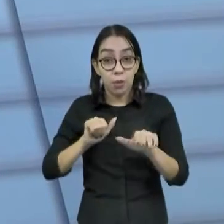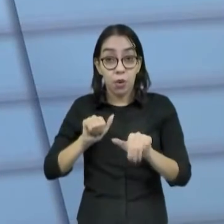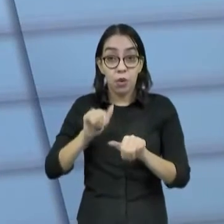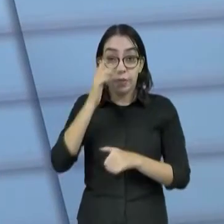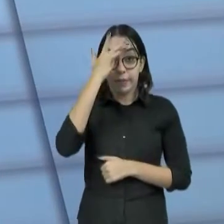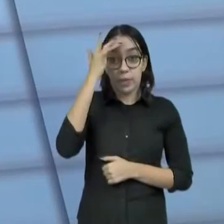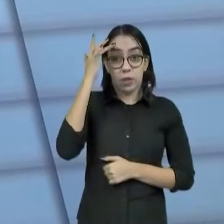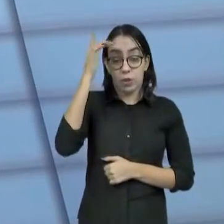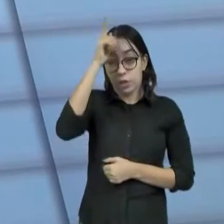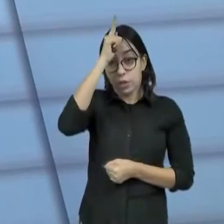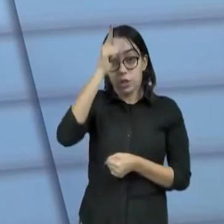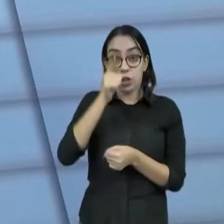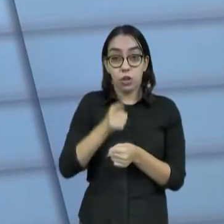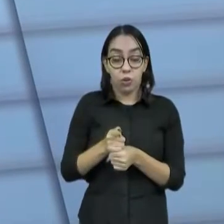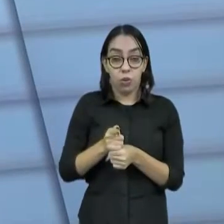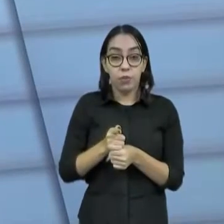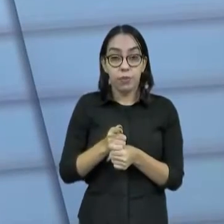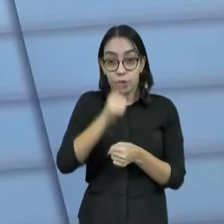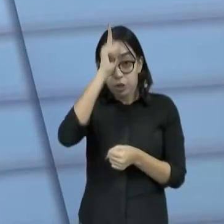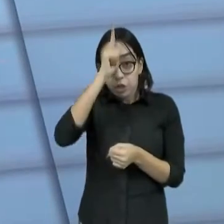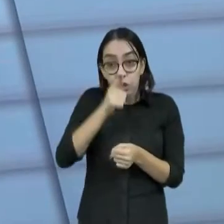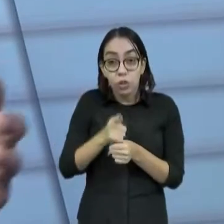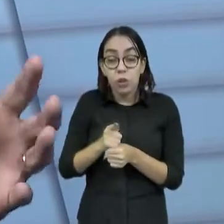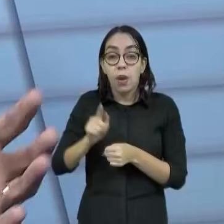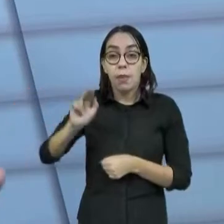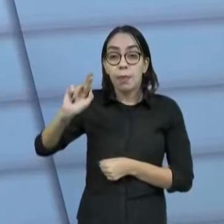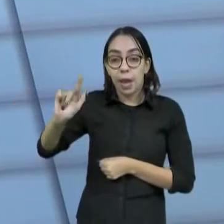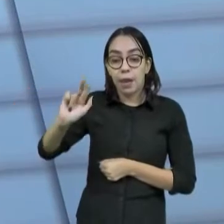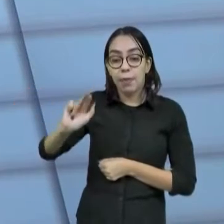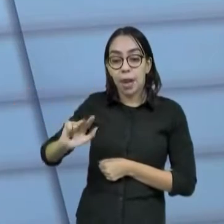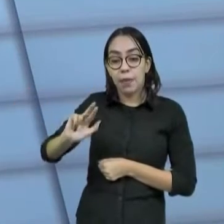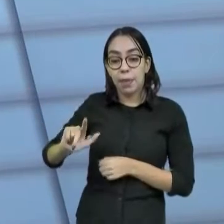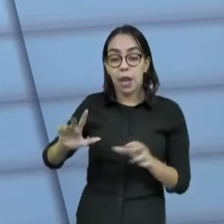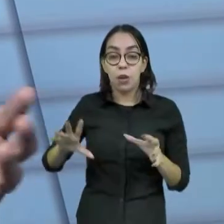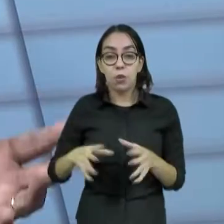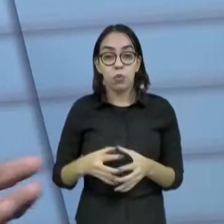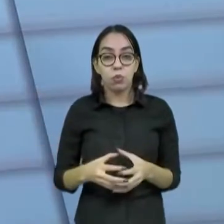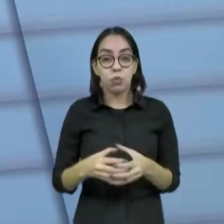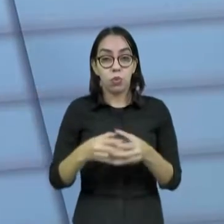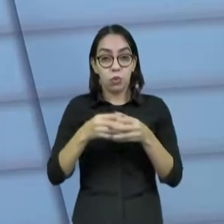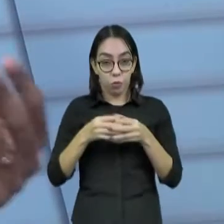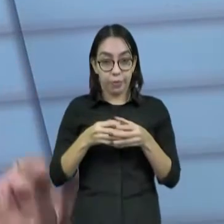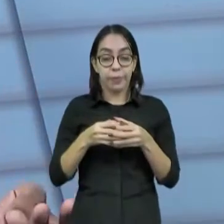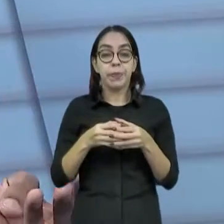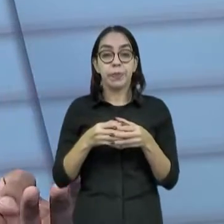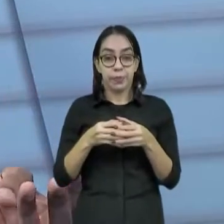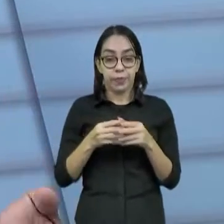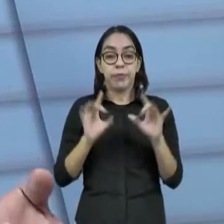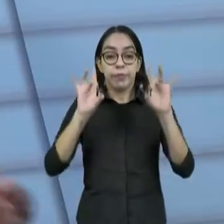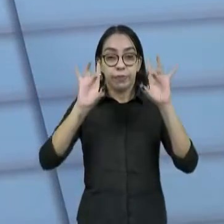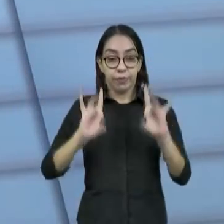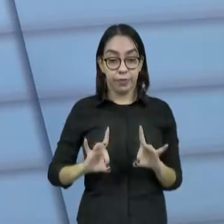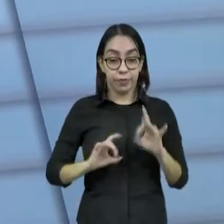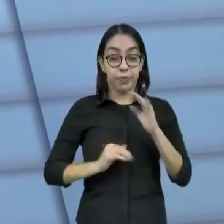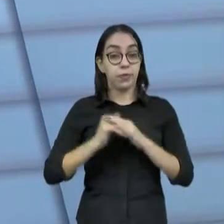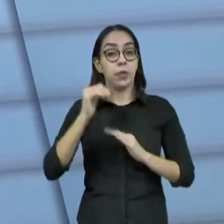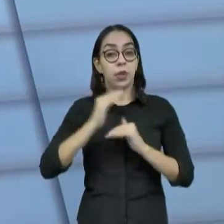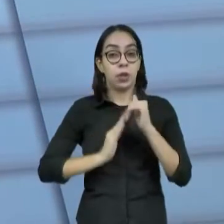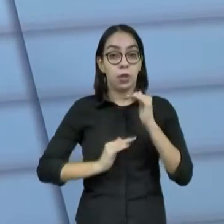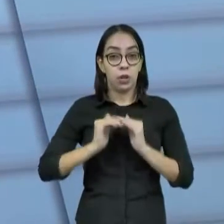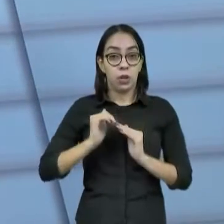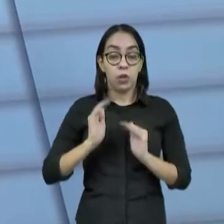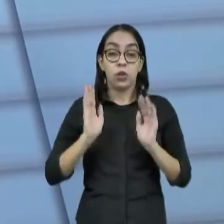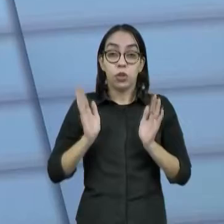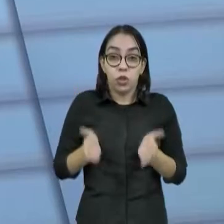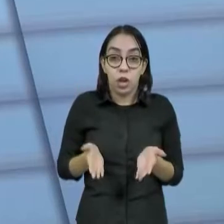gestor, pessoas de diferentes áreas, para compor o núcleo gestor. E junto com essas pessoas, tivemos já três encontros, vamos ter um outro